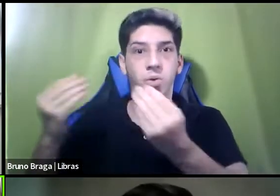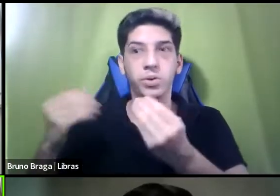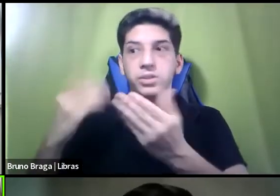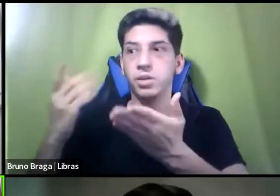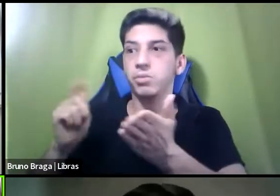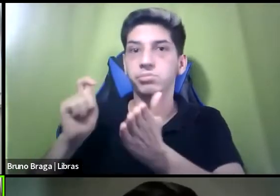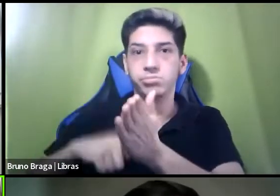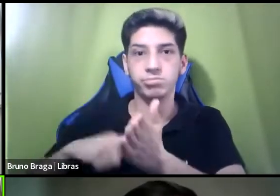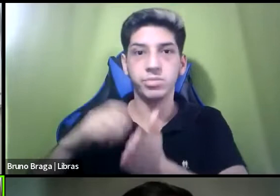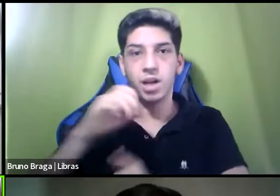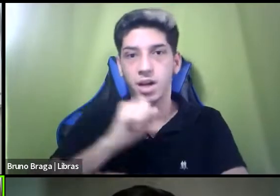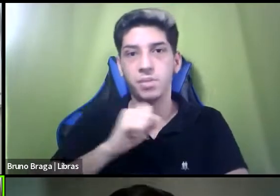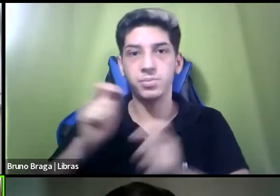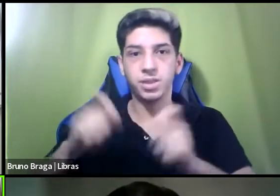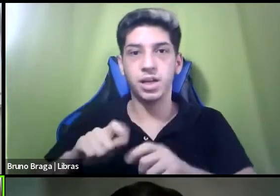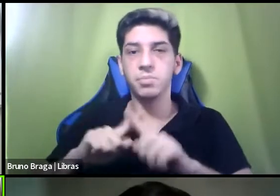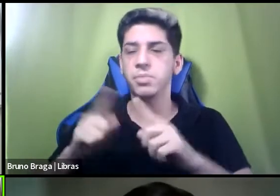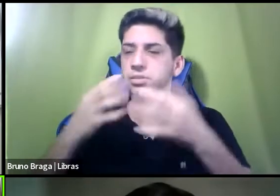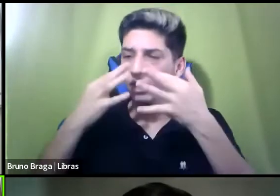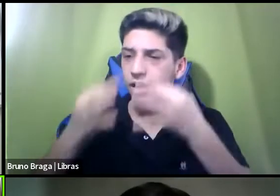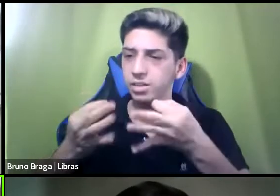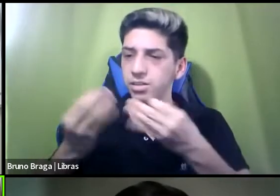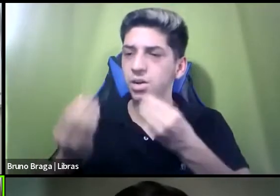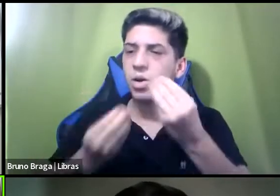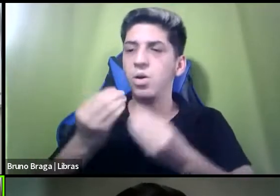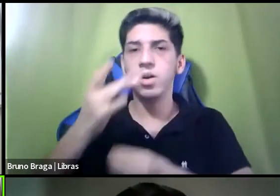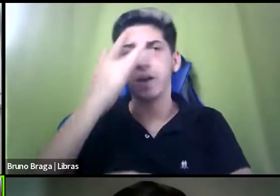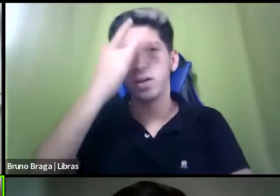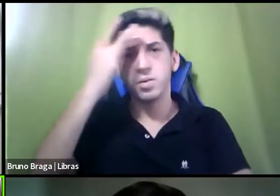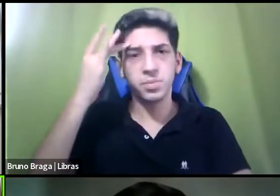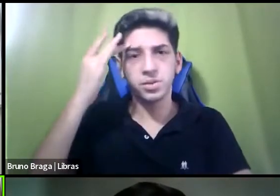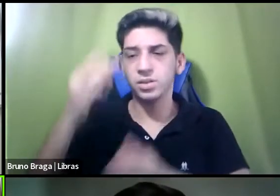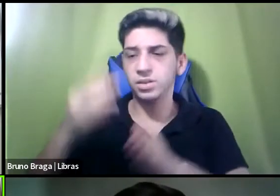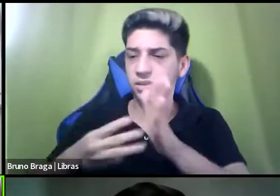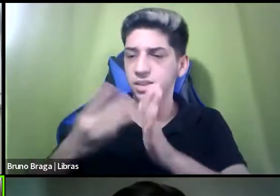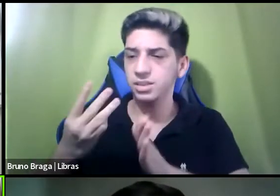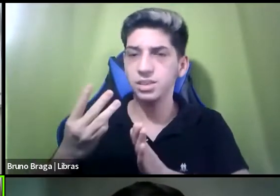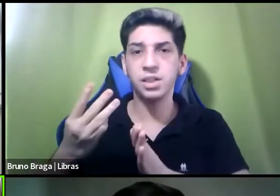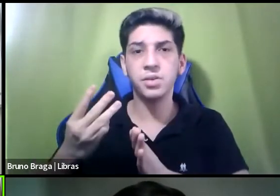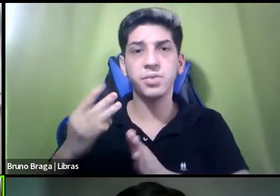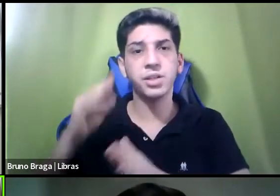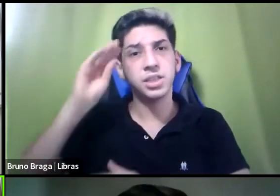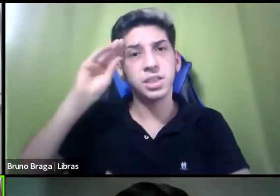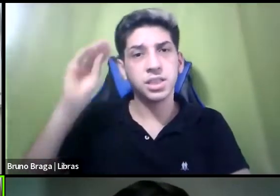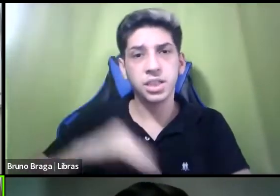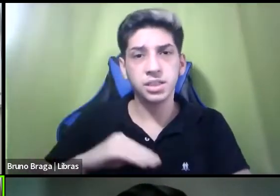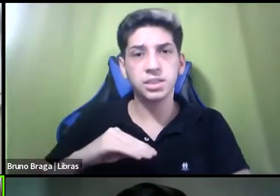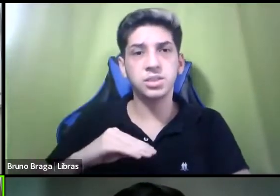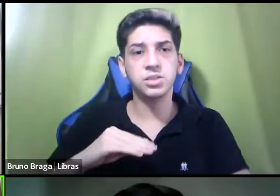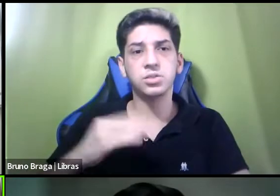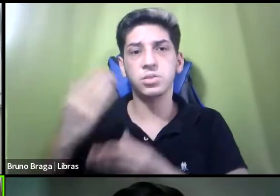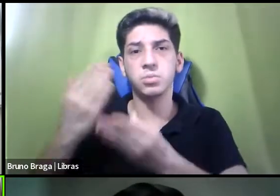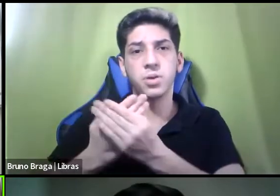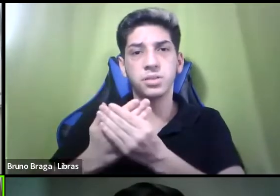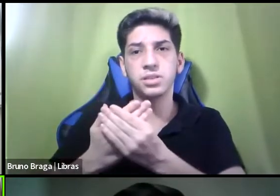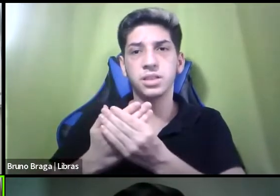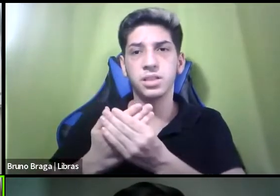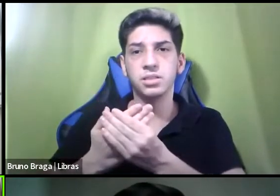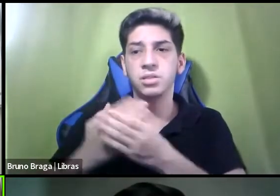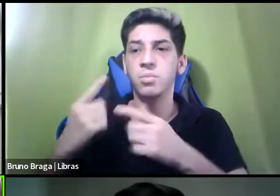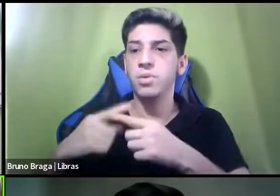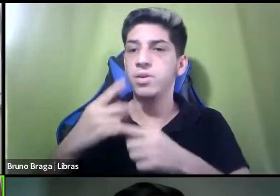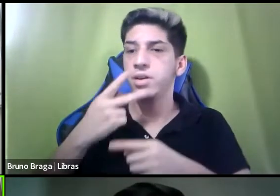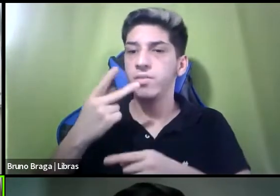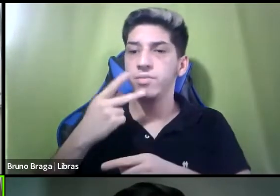mas me chamou a atenção e eu falei, como que uma pessoa pela terceira vez desiste de um processo dizendo que é